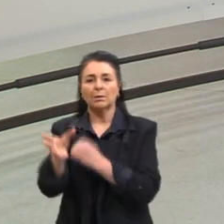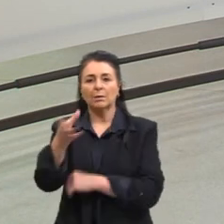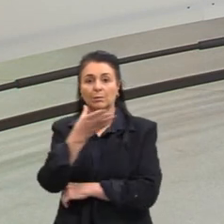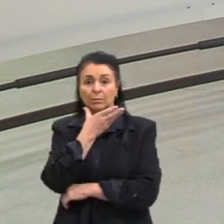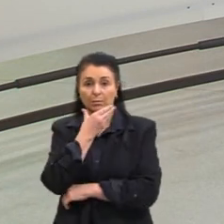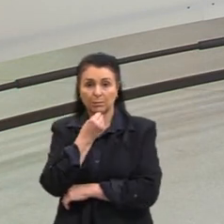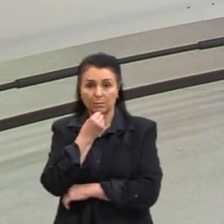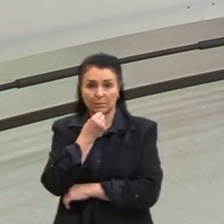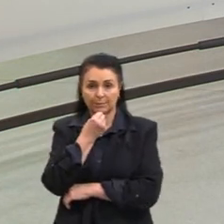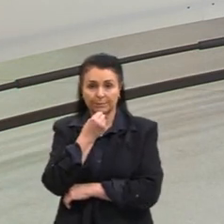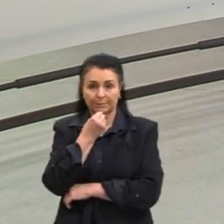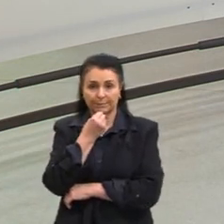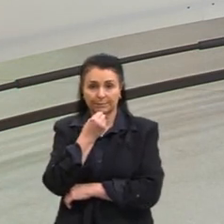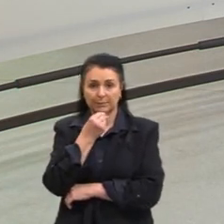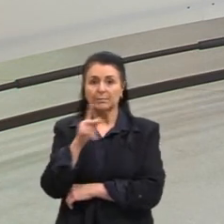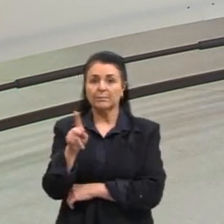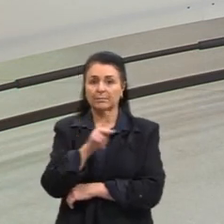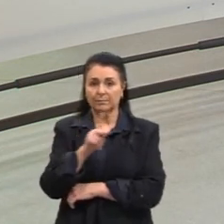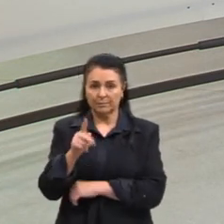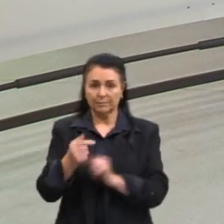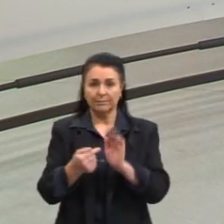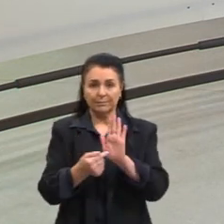ver a nossa resposta.